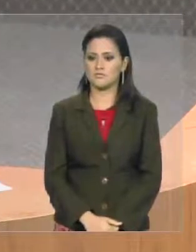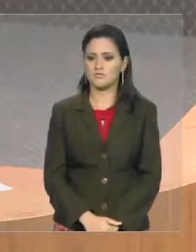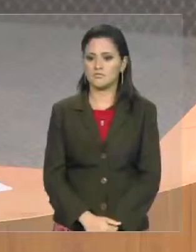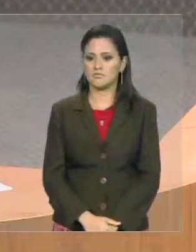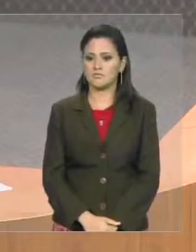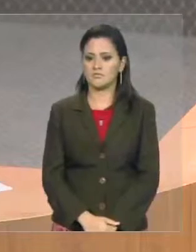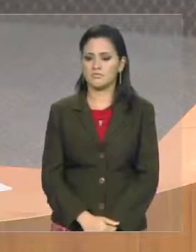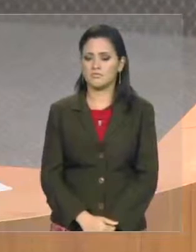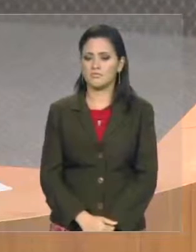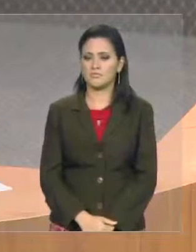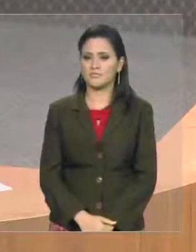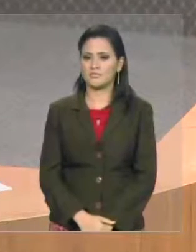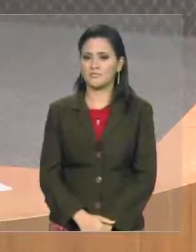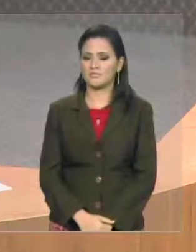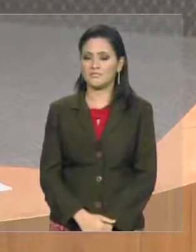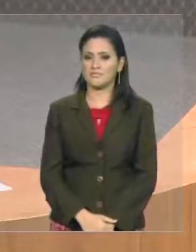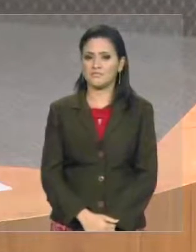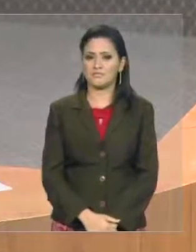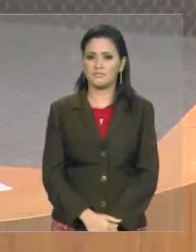no domingo,